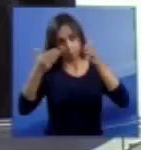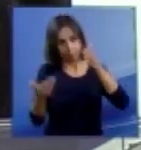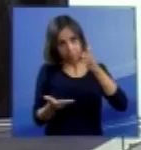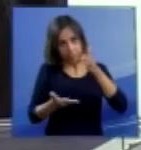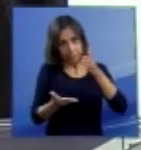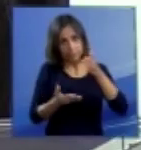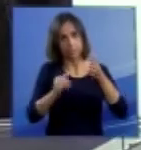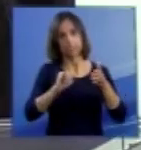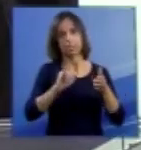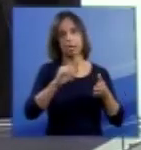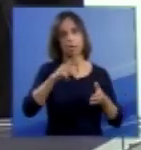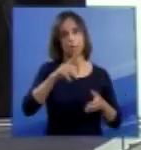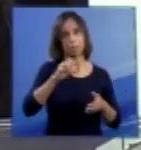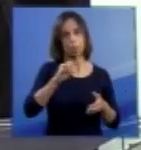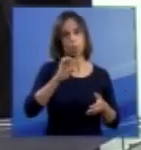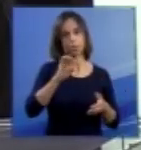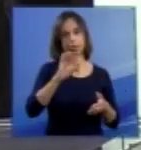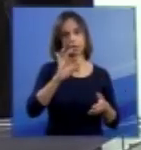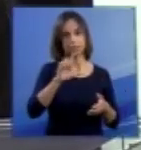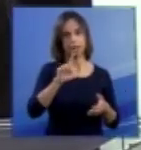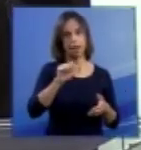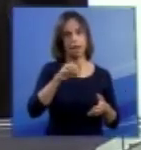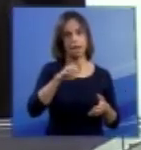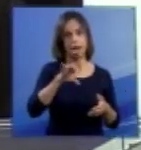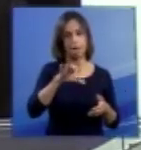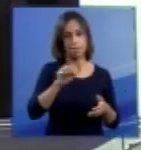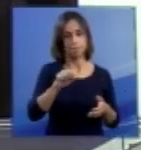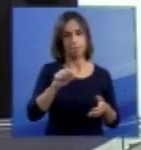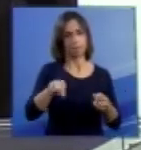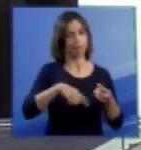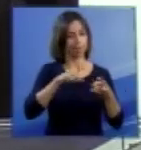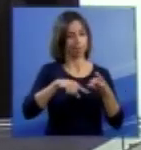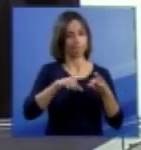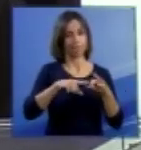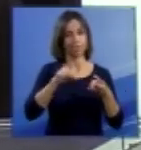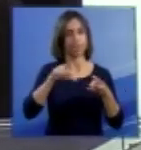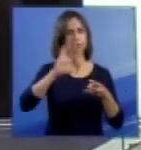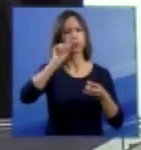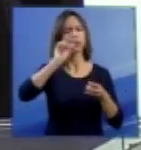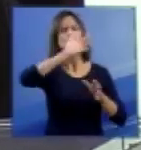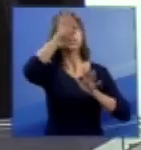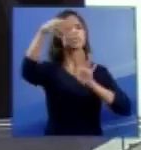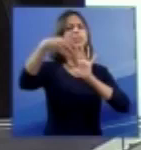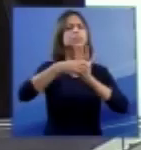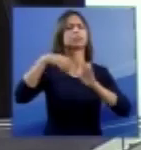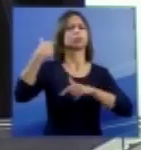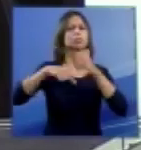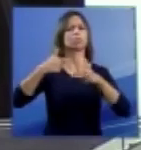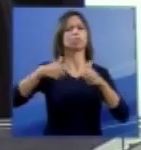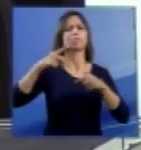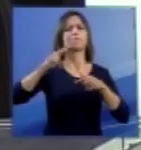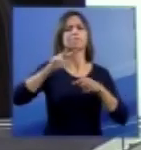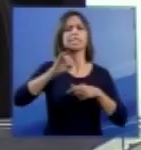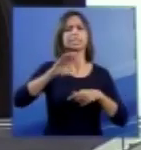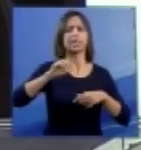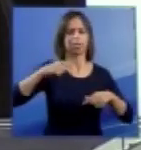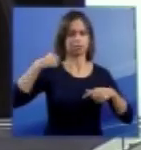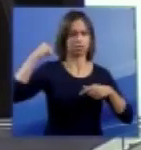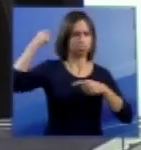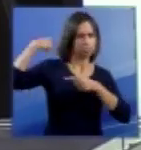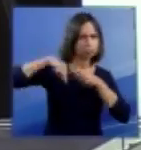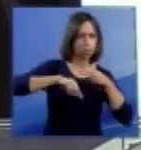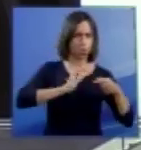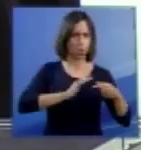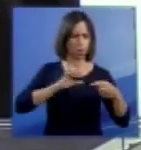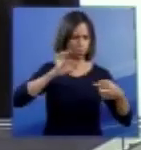hipotalâmica, designada com o número 3, que é o principal centro comandante da atividade visceral. Em 4, eu indiquei